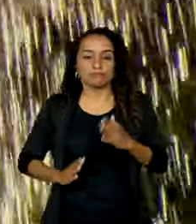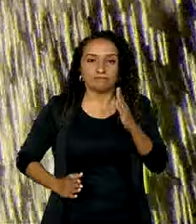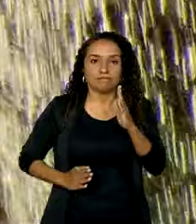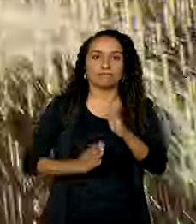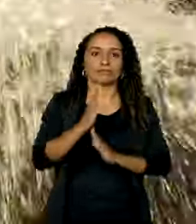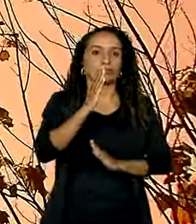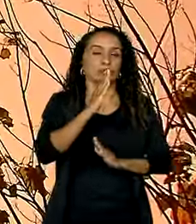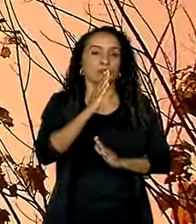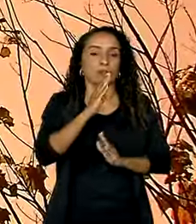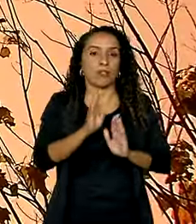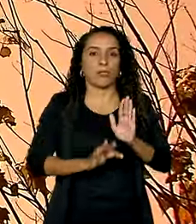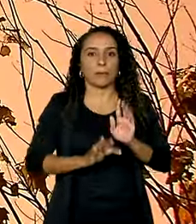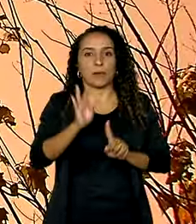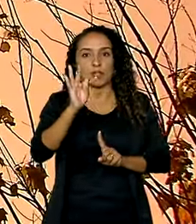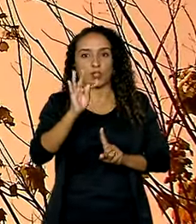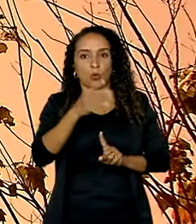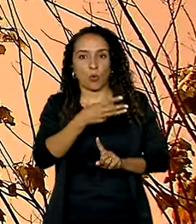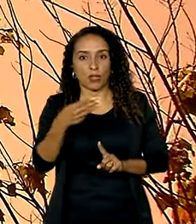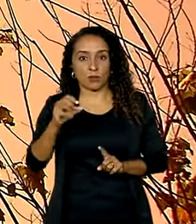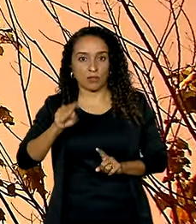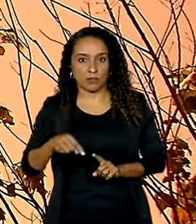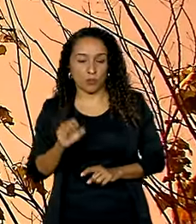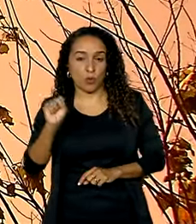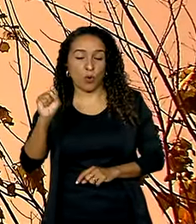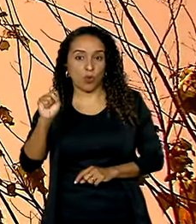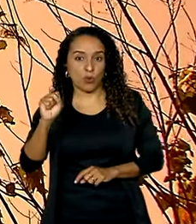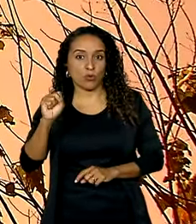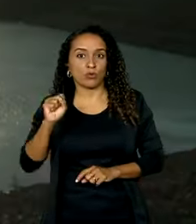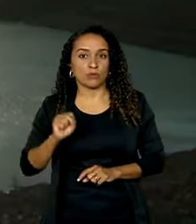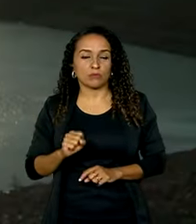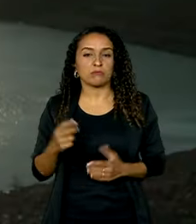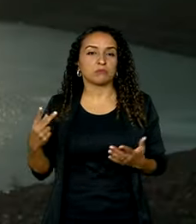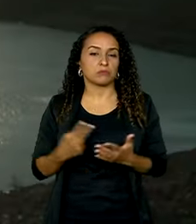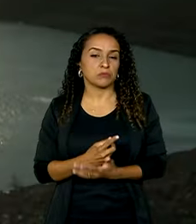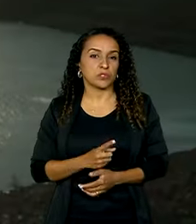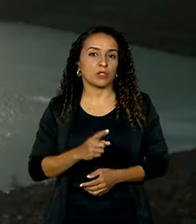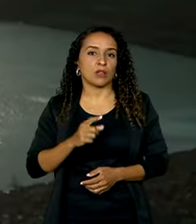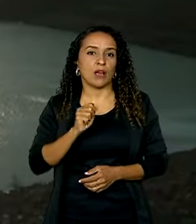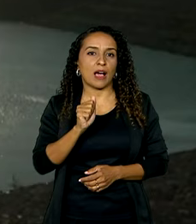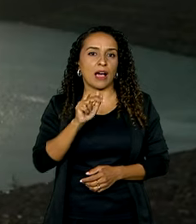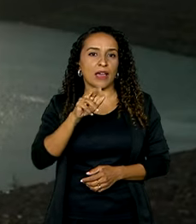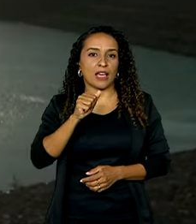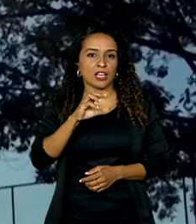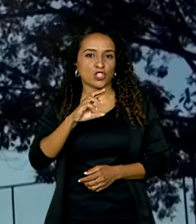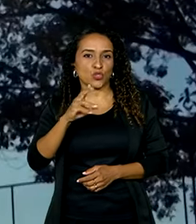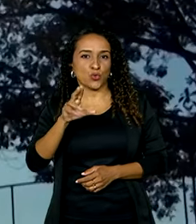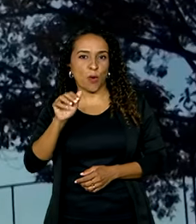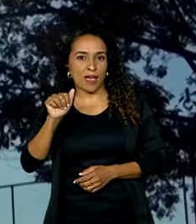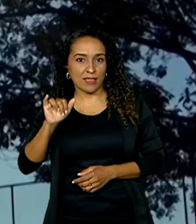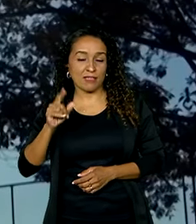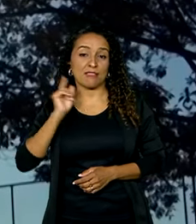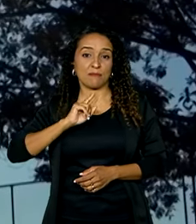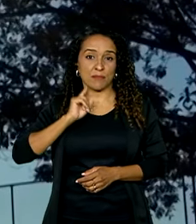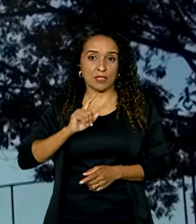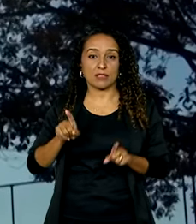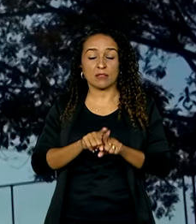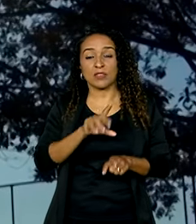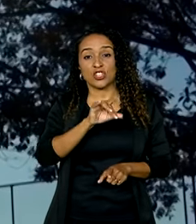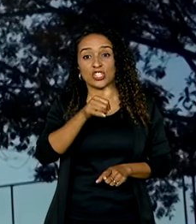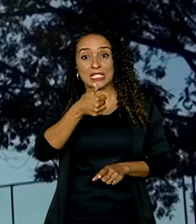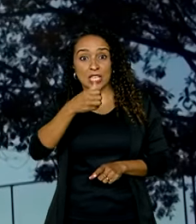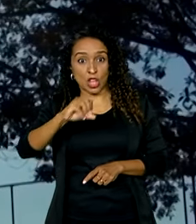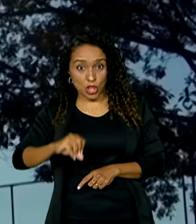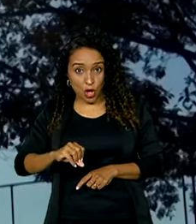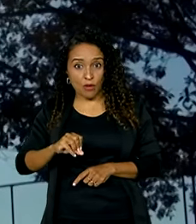de temperatura de 44,8 graus ocorrido em Araçuaí, Minas Gerais, e no dia 19,